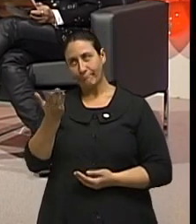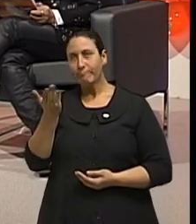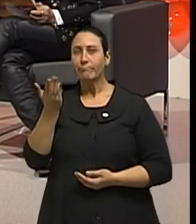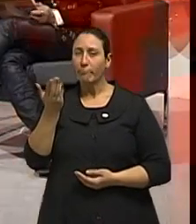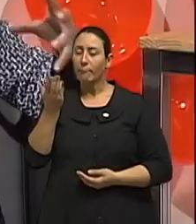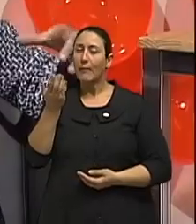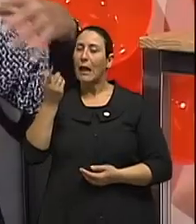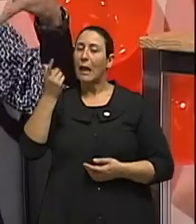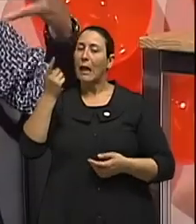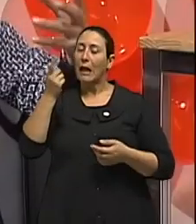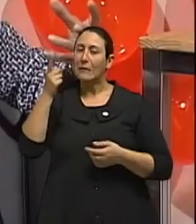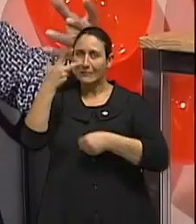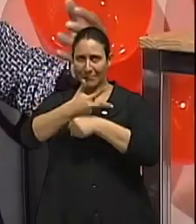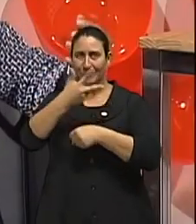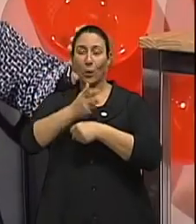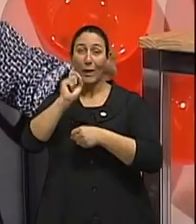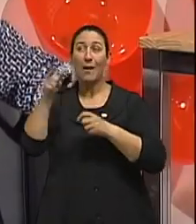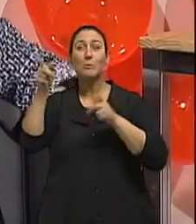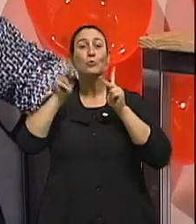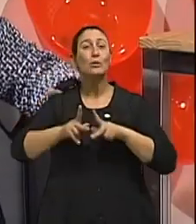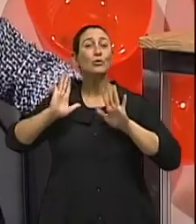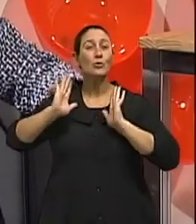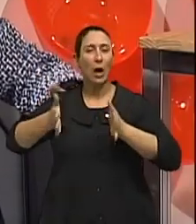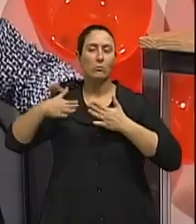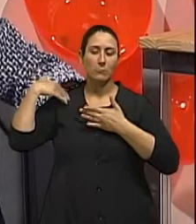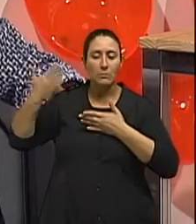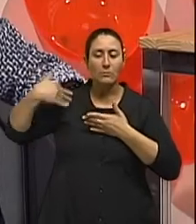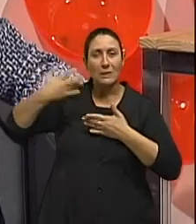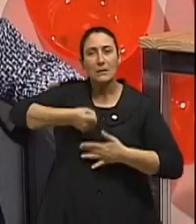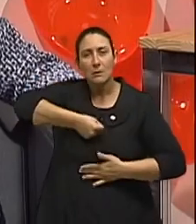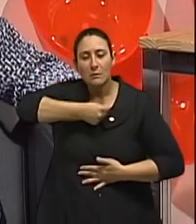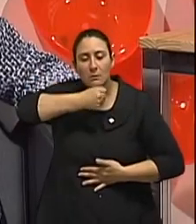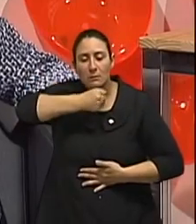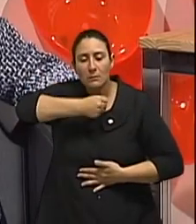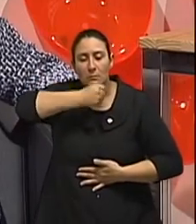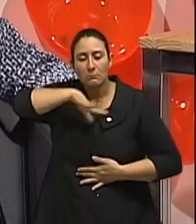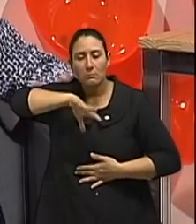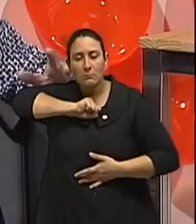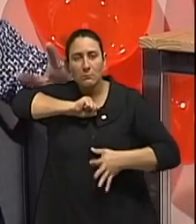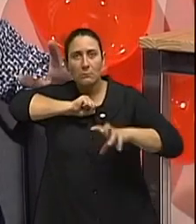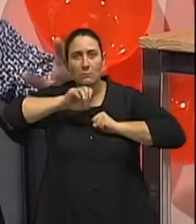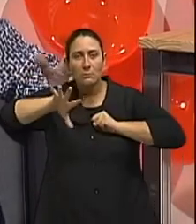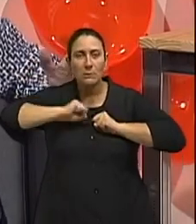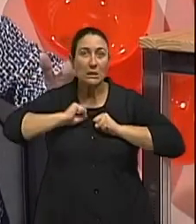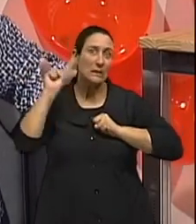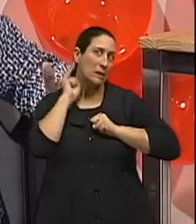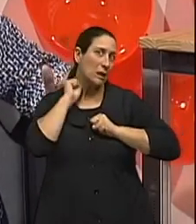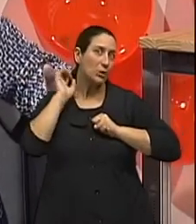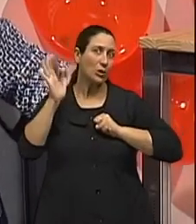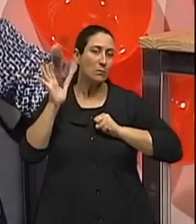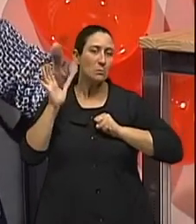desestressar. É que os sintomas que a pessoa tem, à medida que ela vai envelhecendo, eles vão ficando mais intensos, eles vão ficando mais